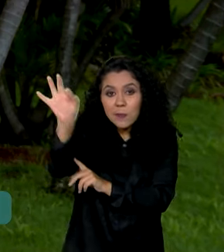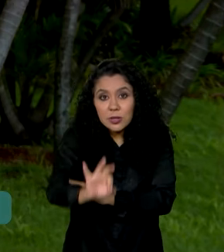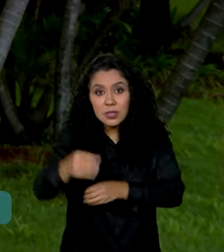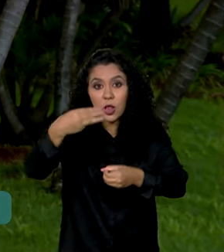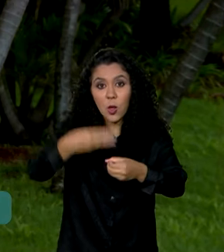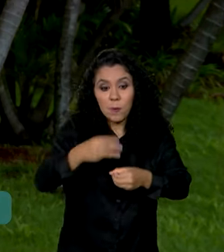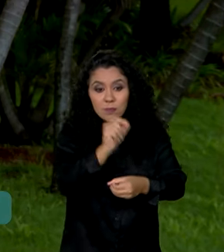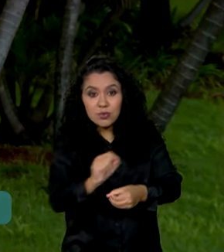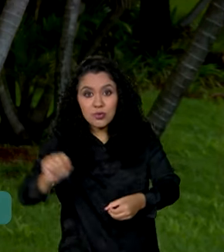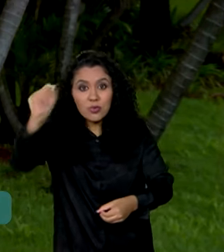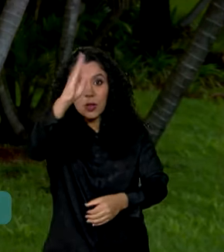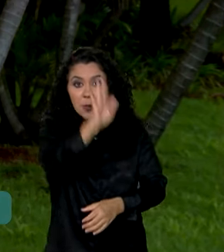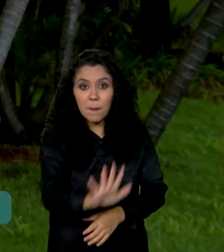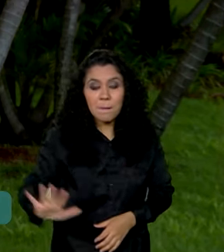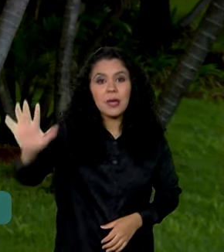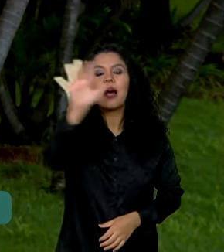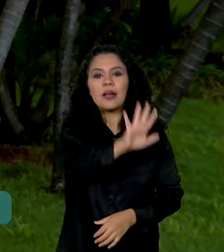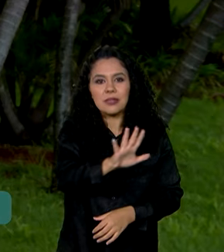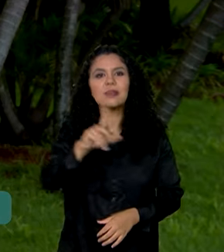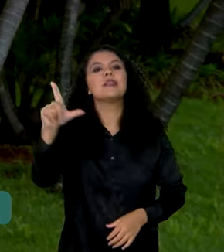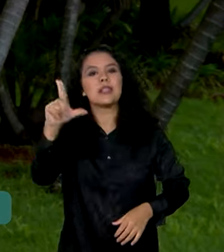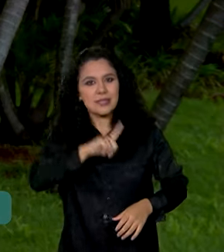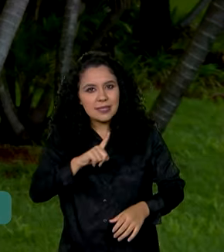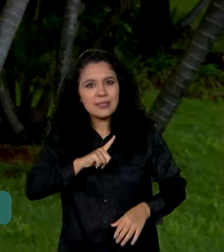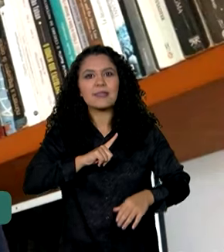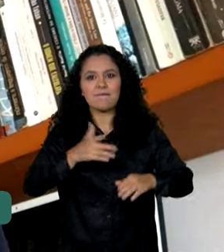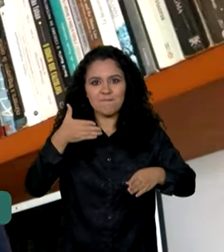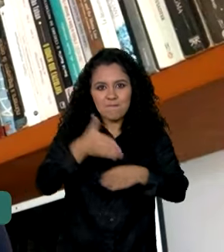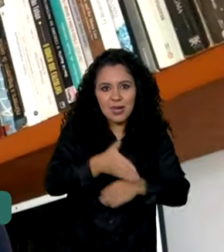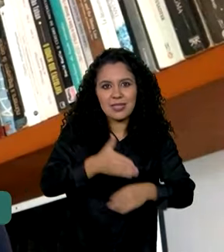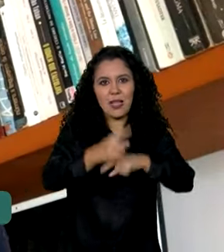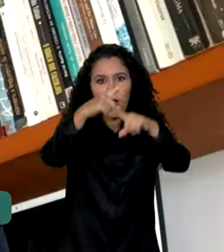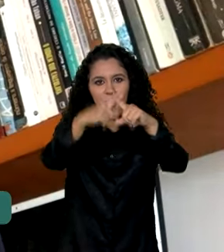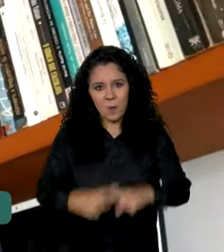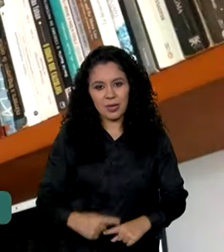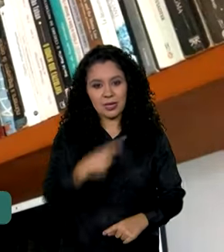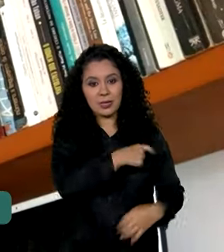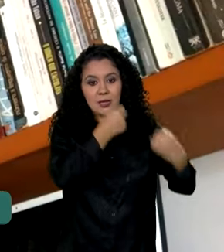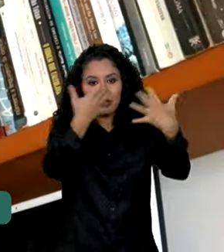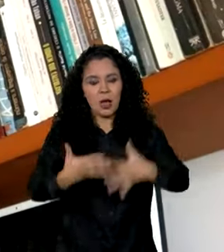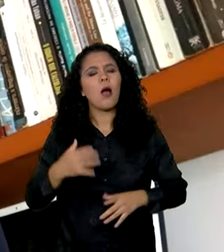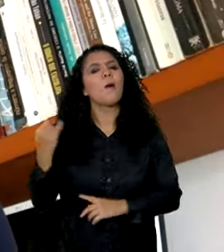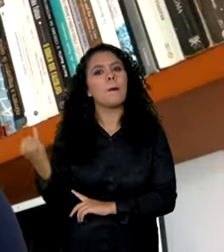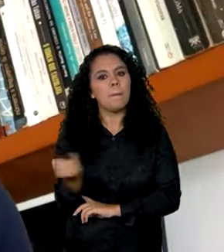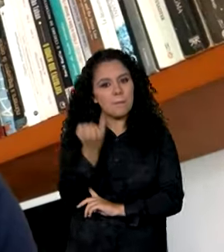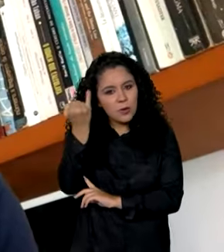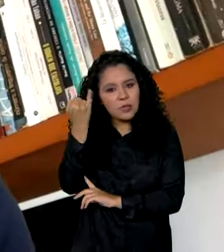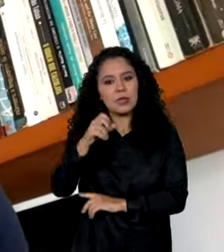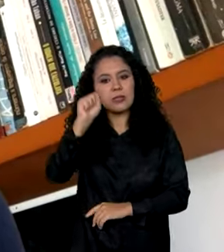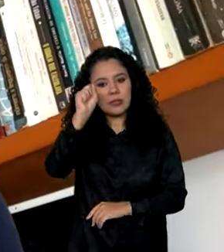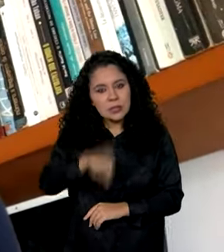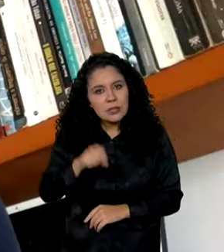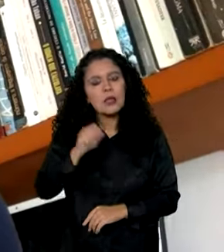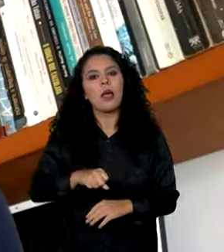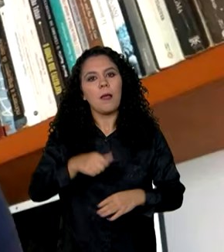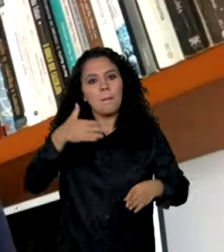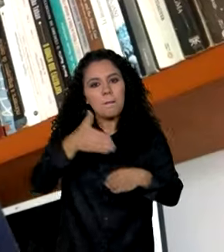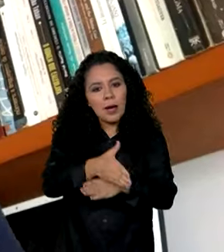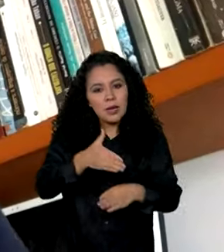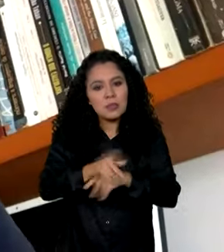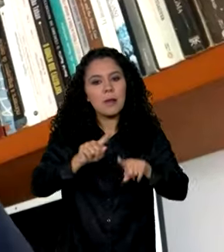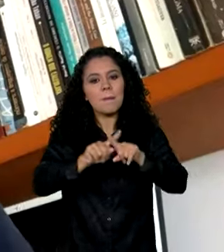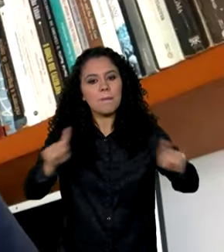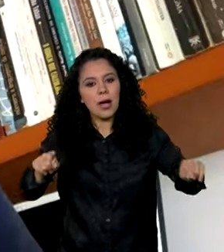municípios brasileiros estão engajados na competição. É importante que nós tenhamos uma população bem educada, mas isso também se